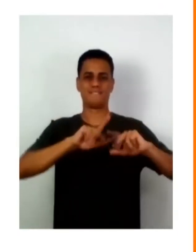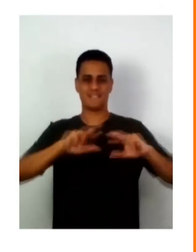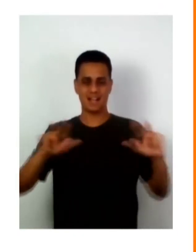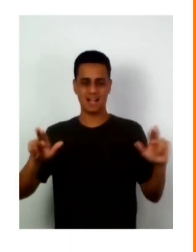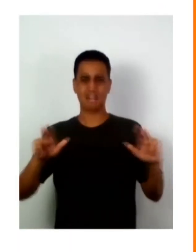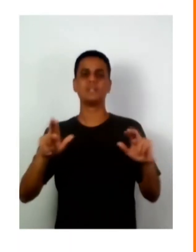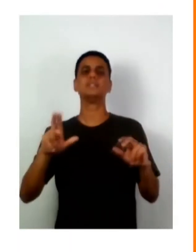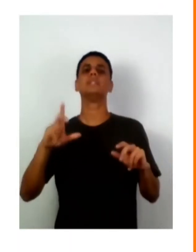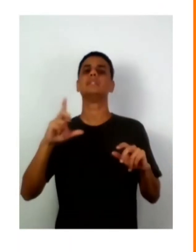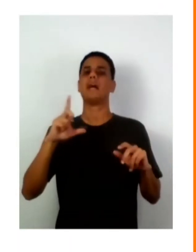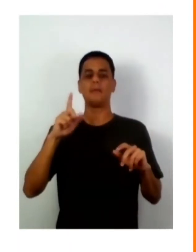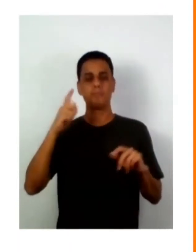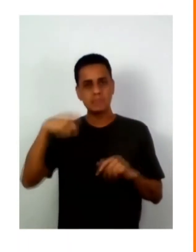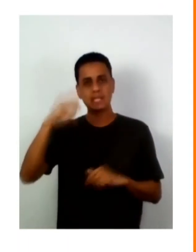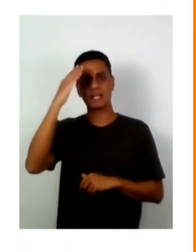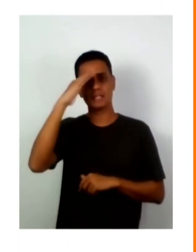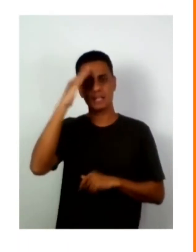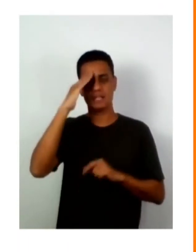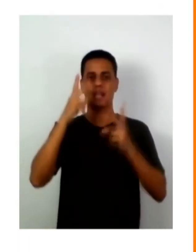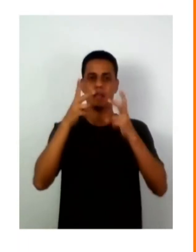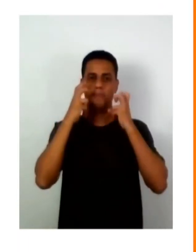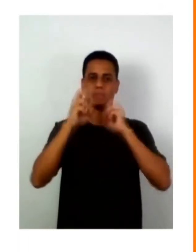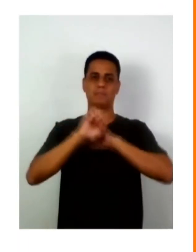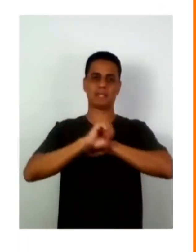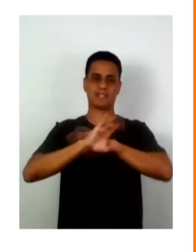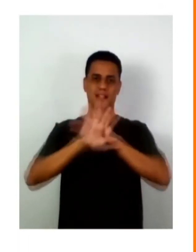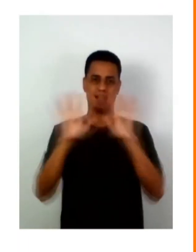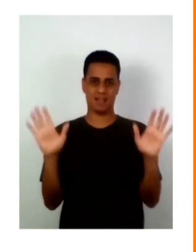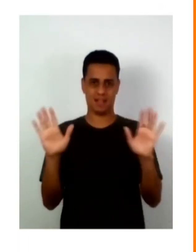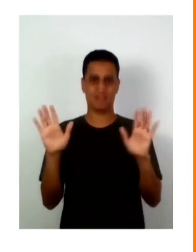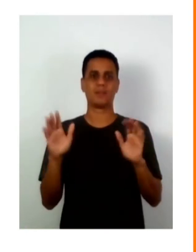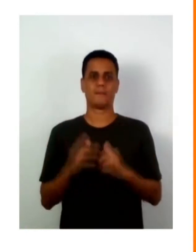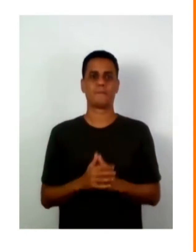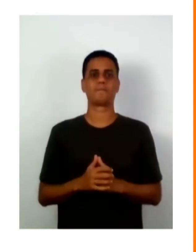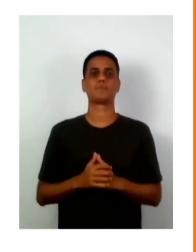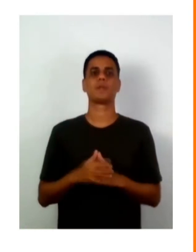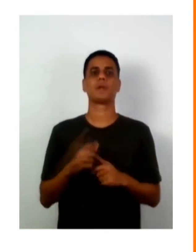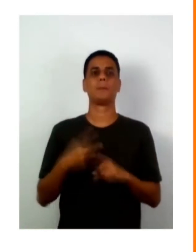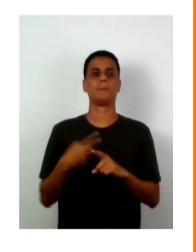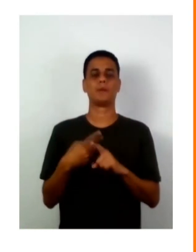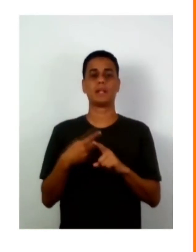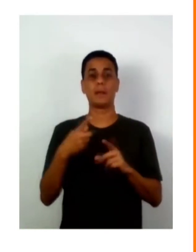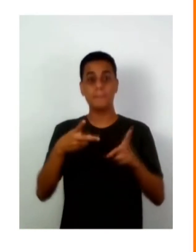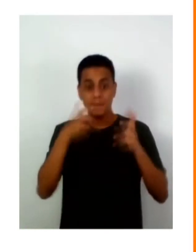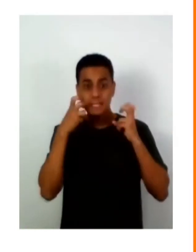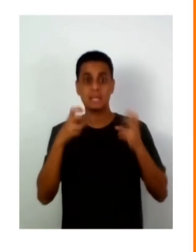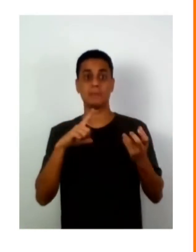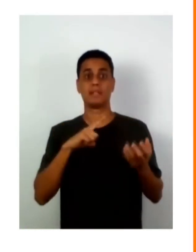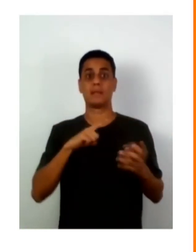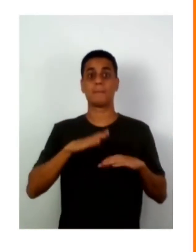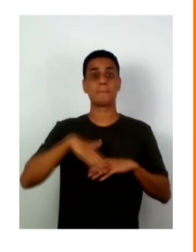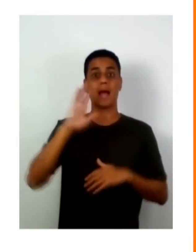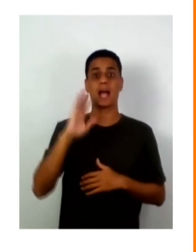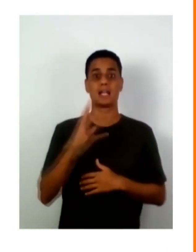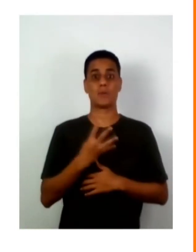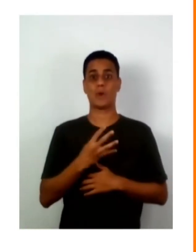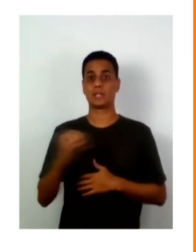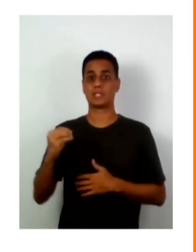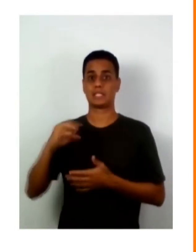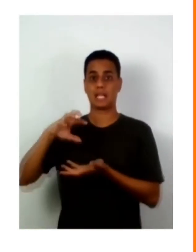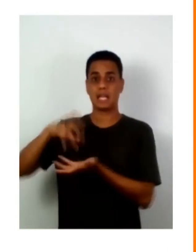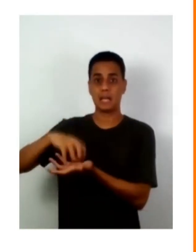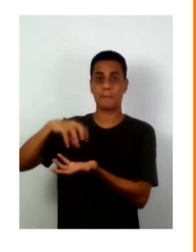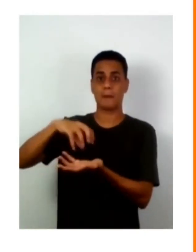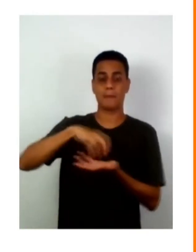uma perspectiva muito mais clara para vocês. Afinal, somos mais de 3 mil líderes, mais de